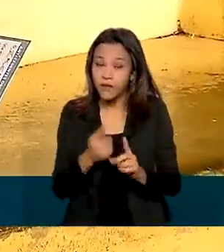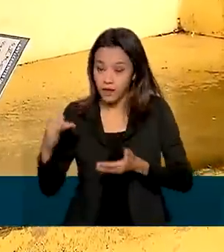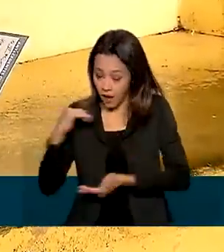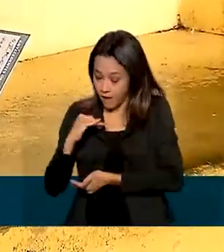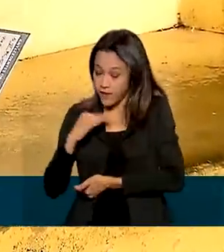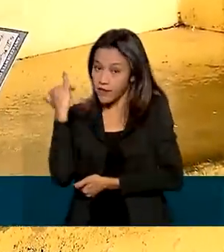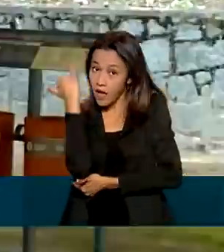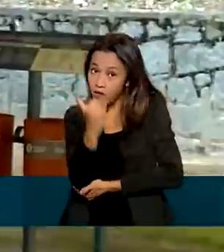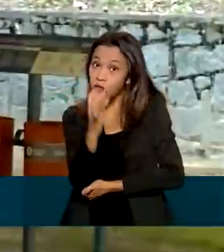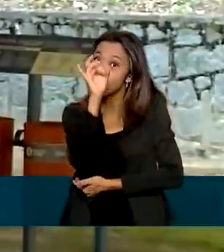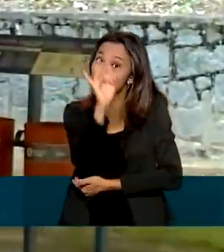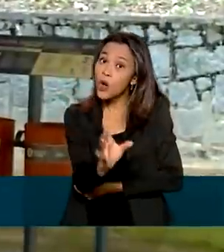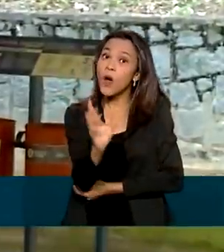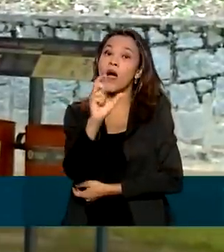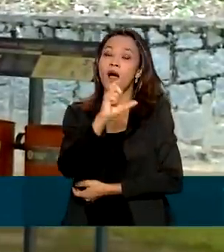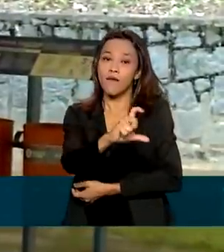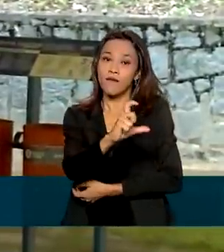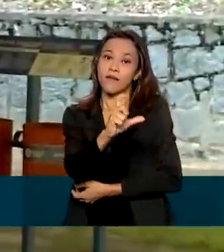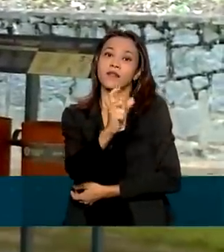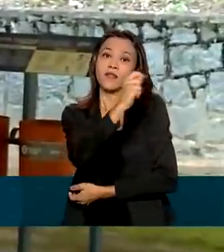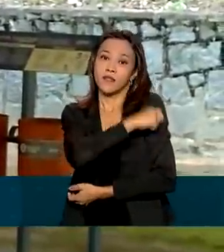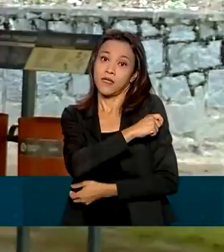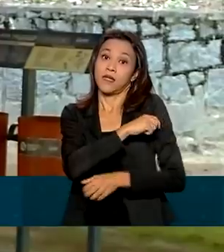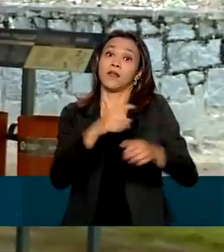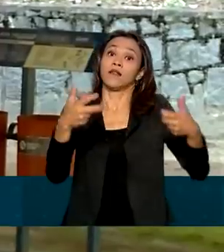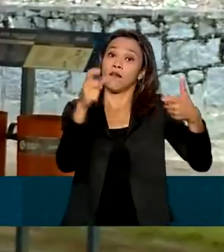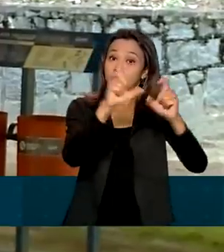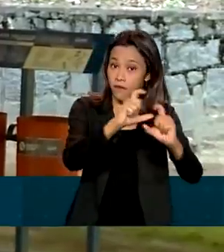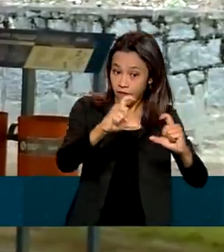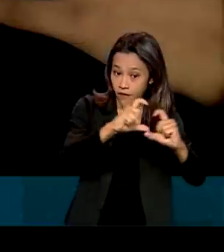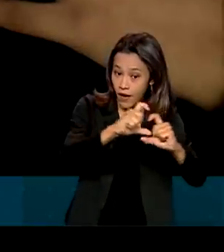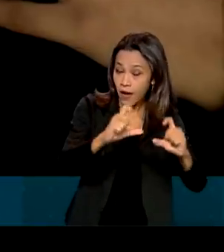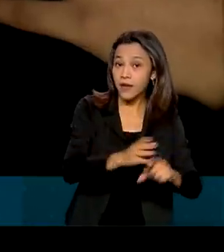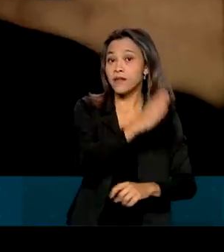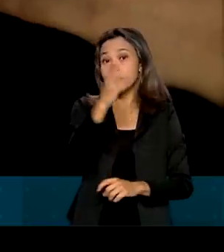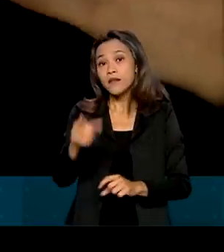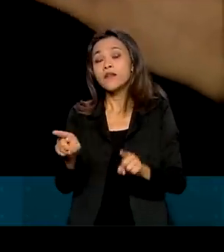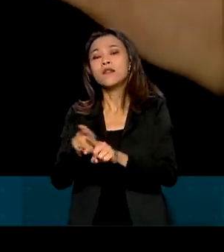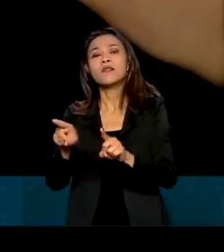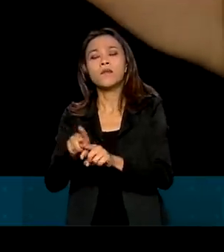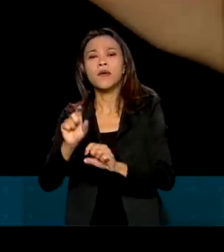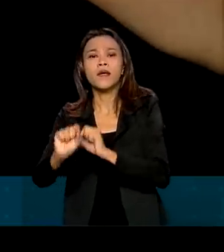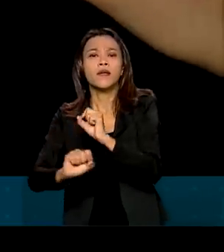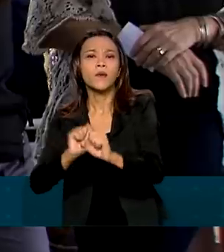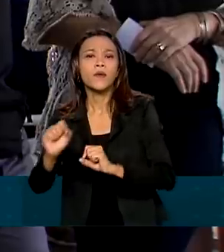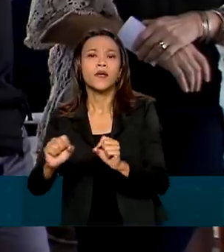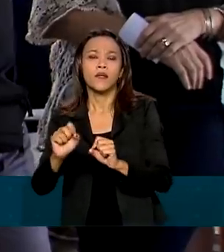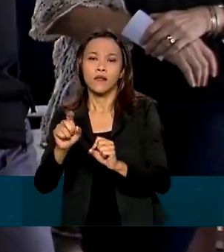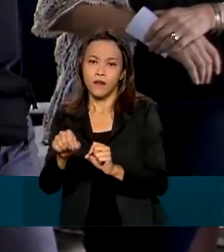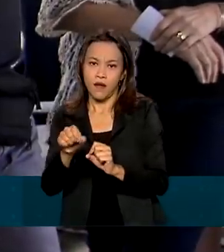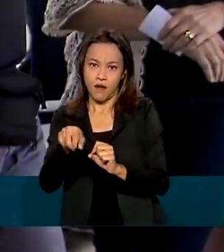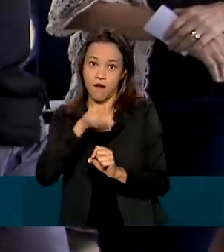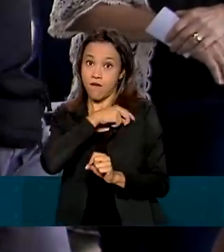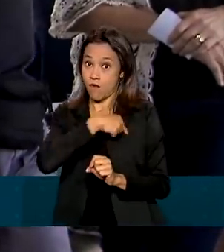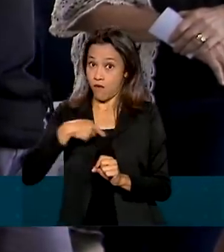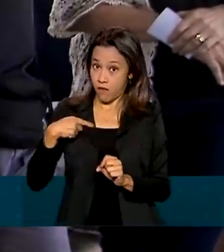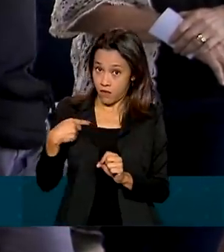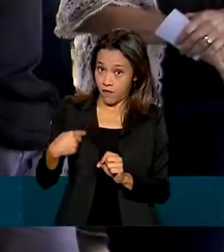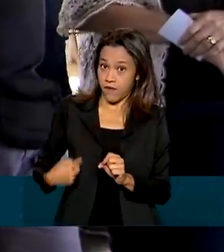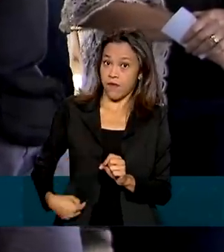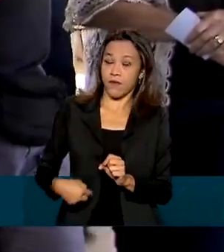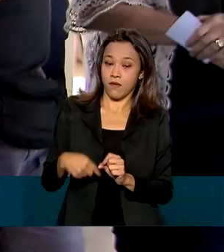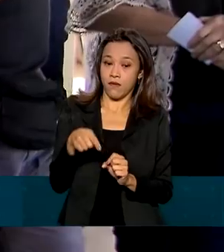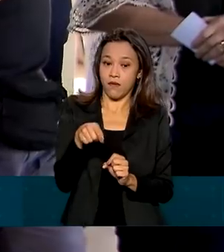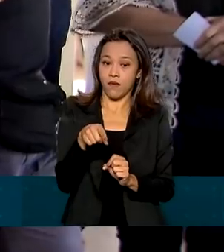aplicadas apenas as vacinas da Pfizer e Coronavac, que não usam esse tipo de tecnologia. A Lídia veio tomar a dose